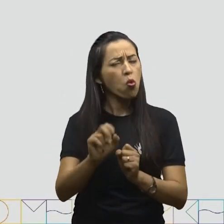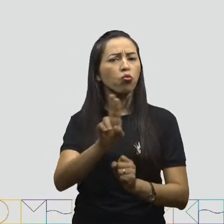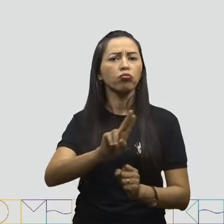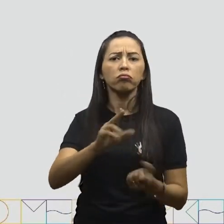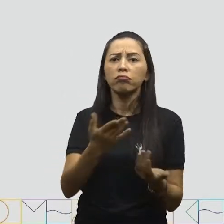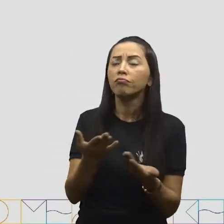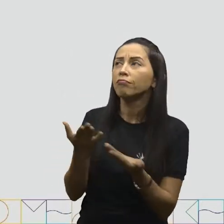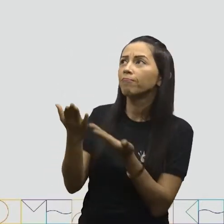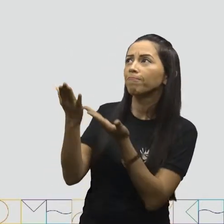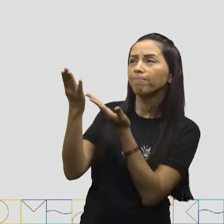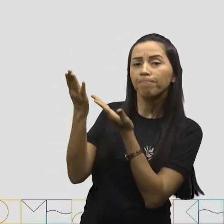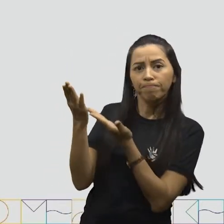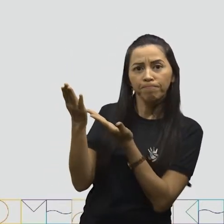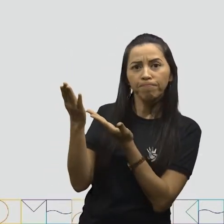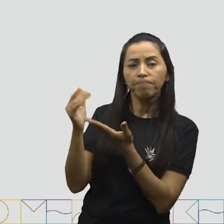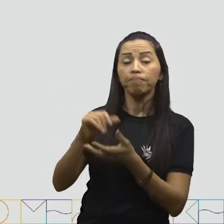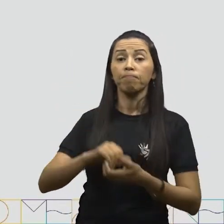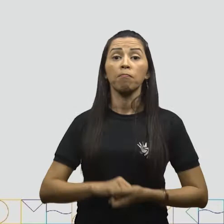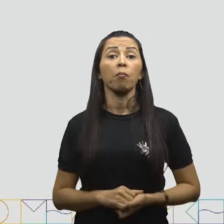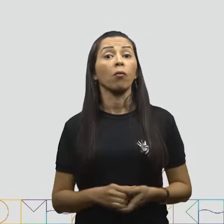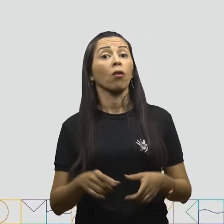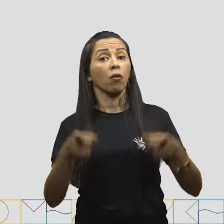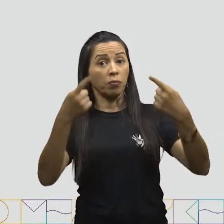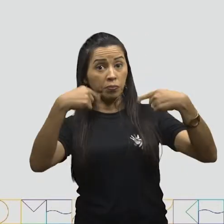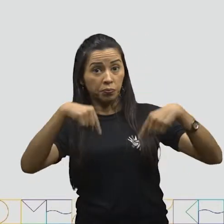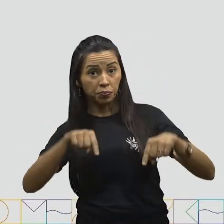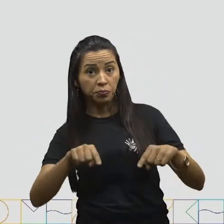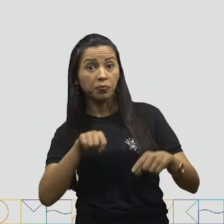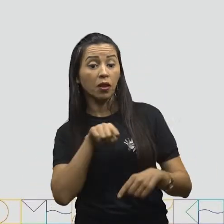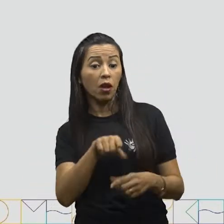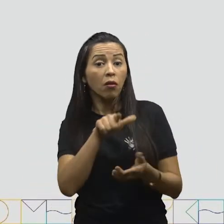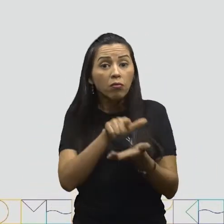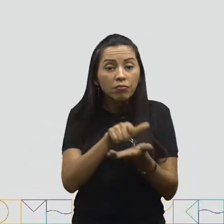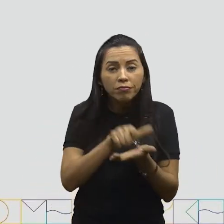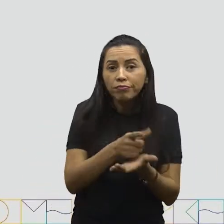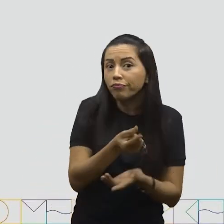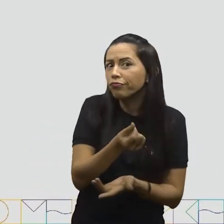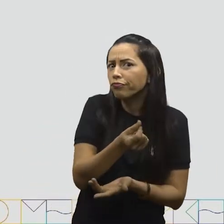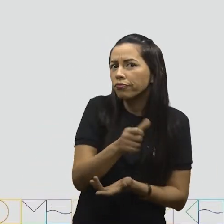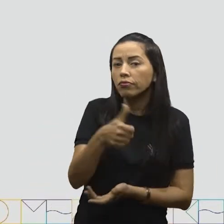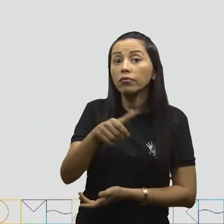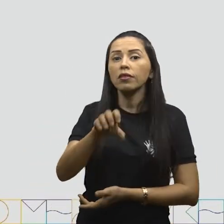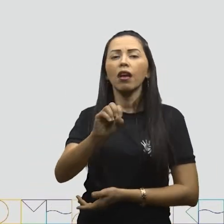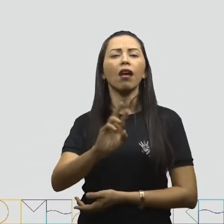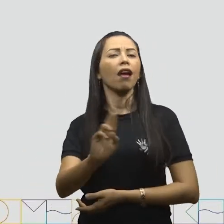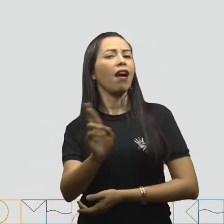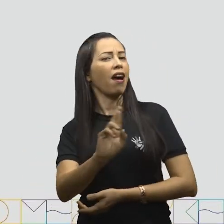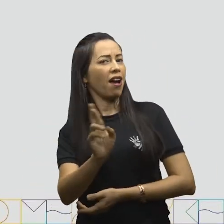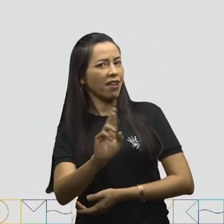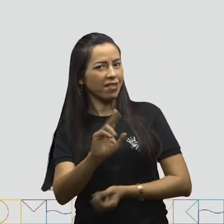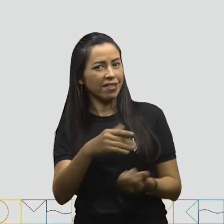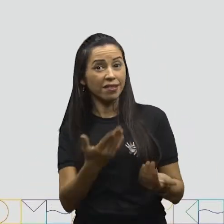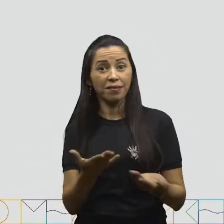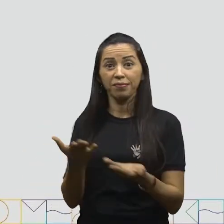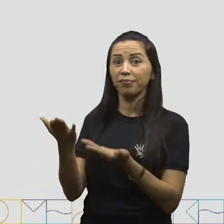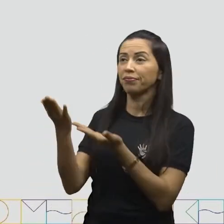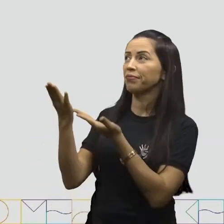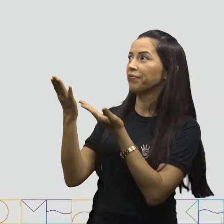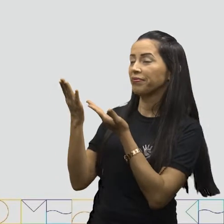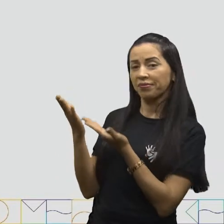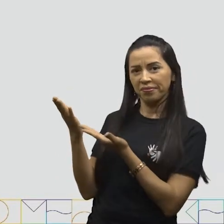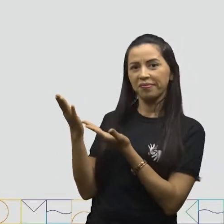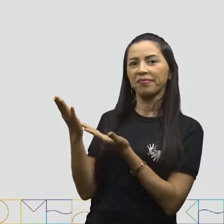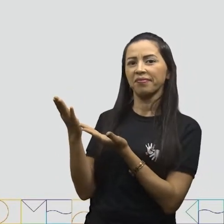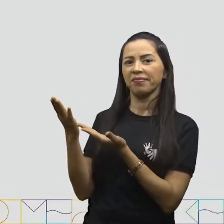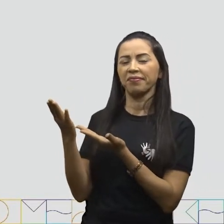forma e escrevê-la assim também. Essa é a nossa cédula de dez reais. Ela se representa